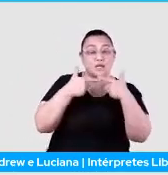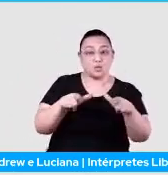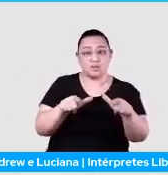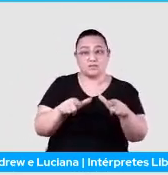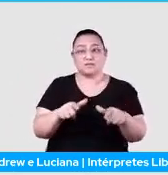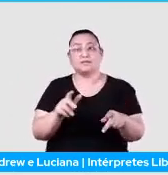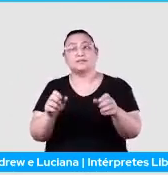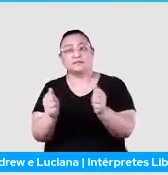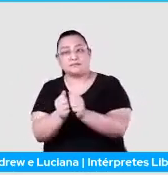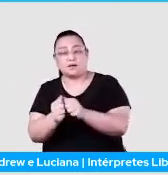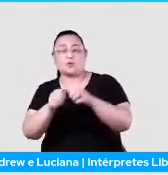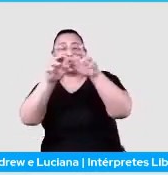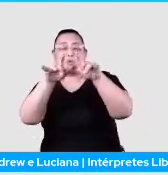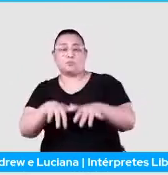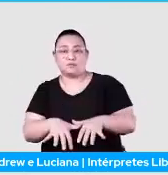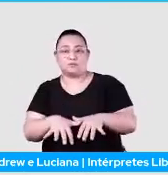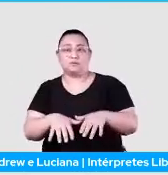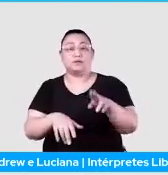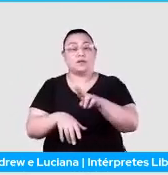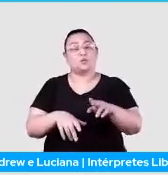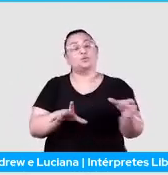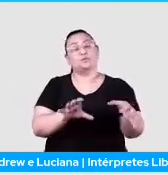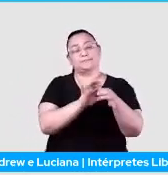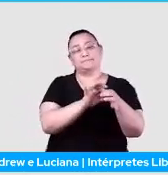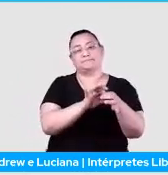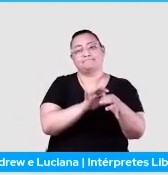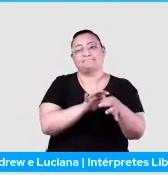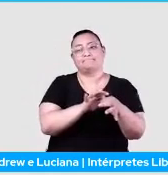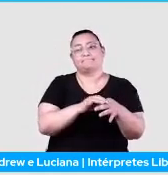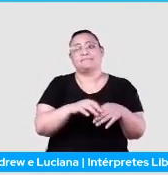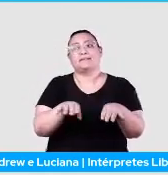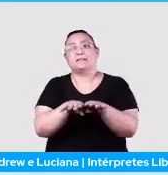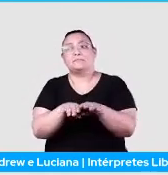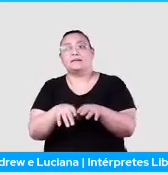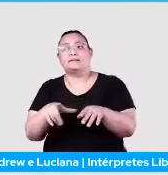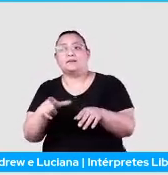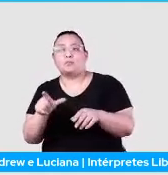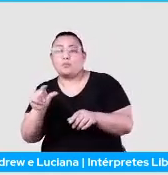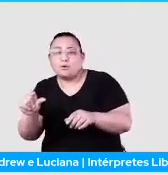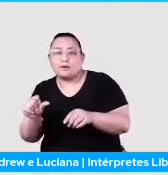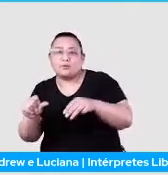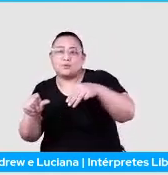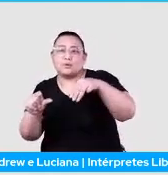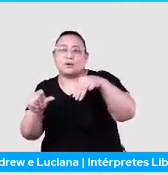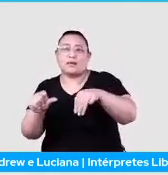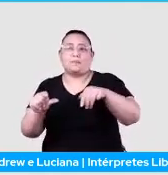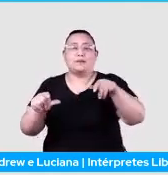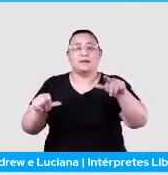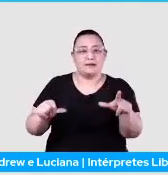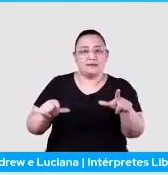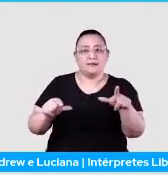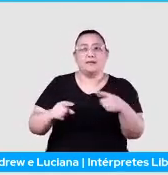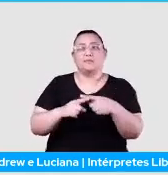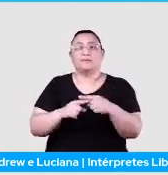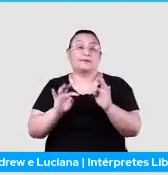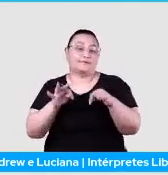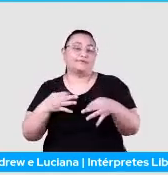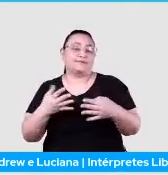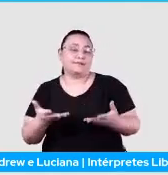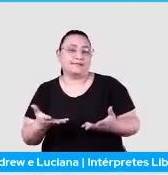também nessa parte da computação. Ela une essas duas coisas e ali tem um tracinho do machine learning, né? Porque no final das contas,